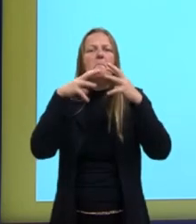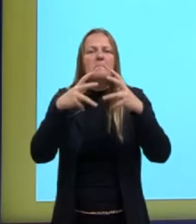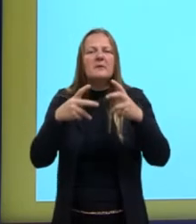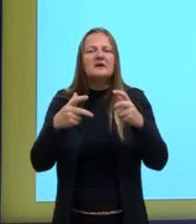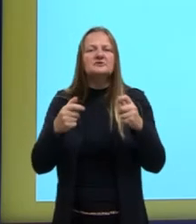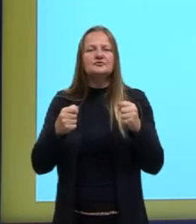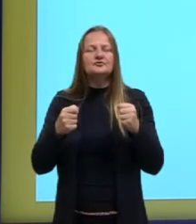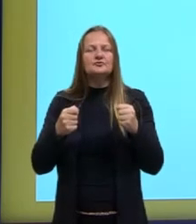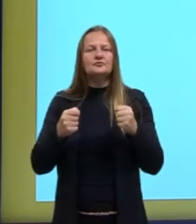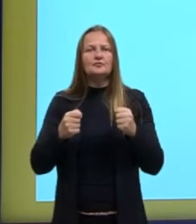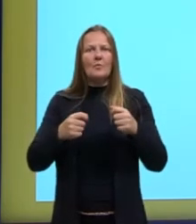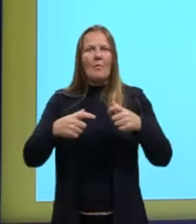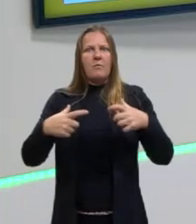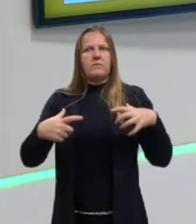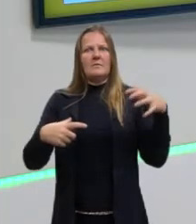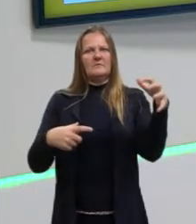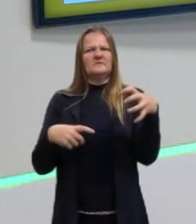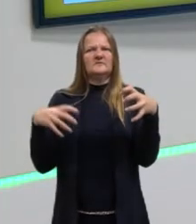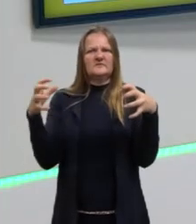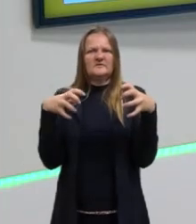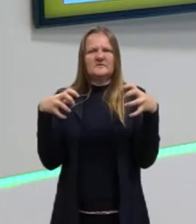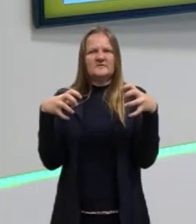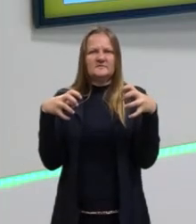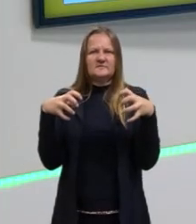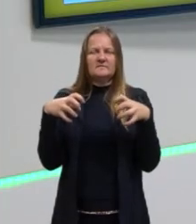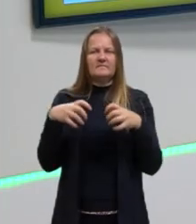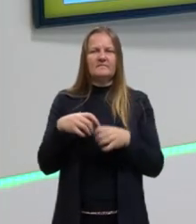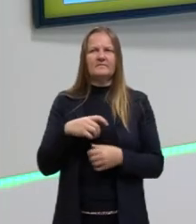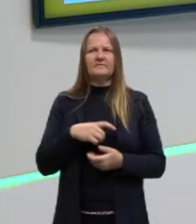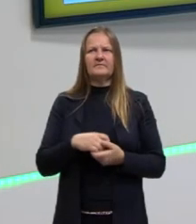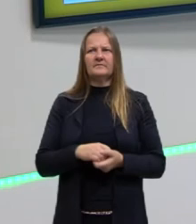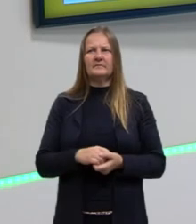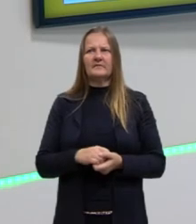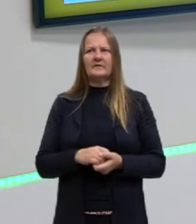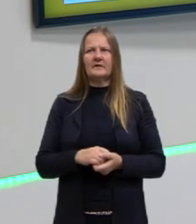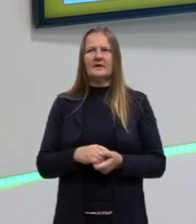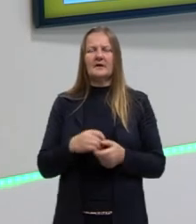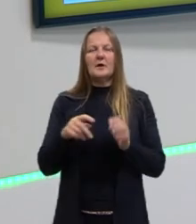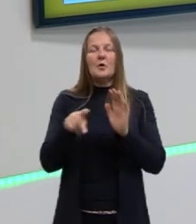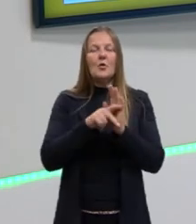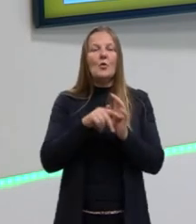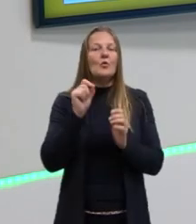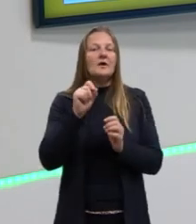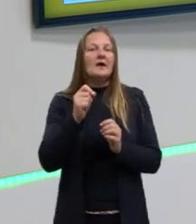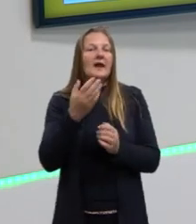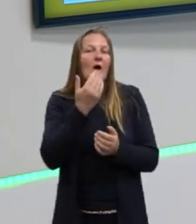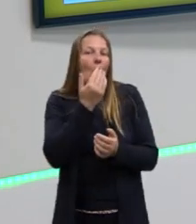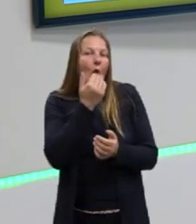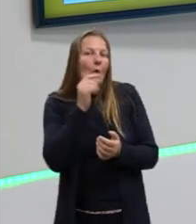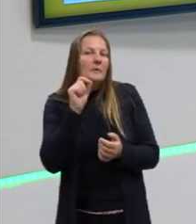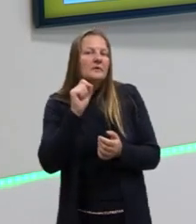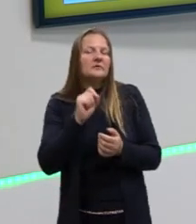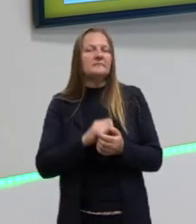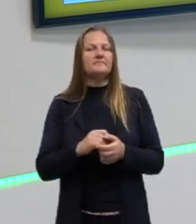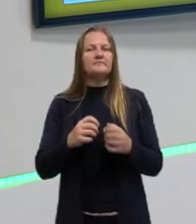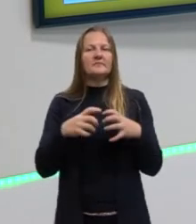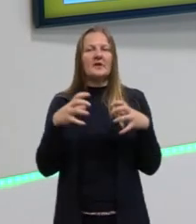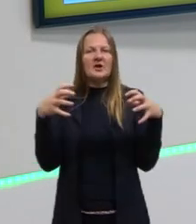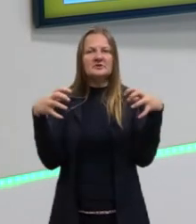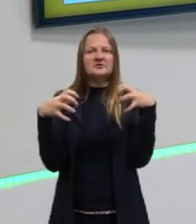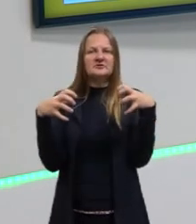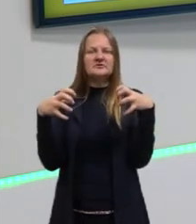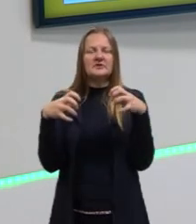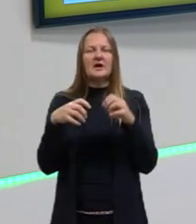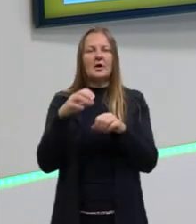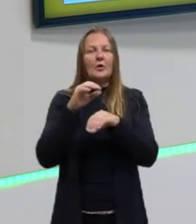preguiça, a citação da preguiça gigante não está em vão aqui, tá? Quer dizer que ela tem uma grande parte